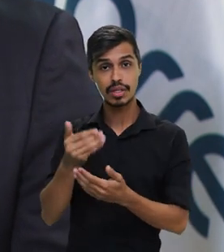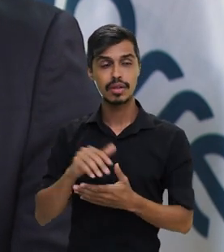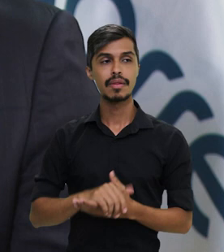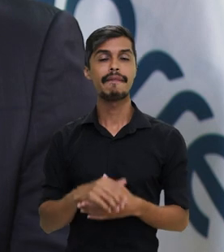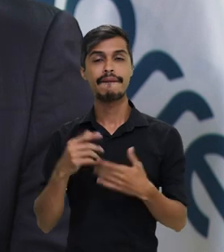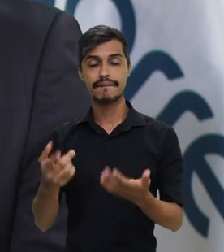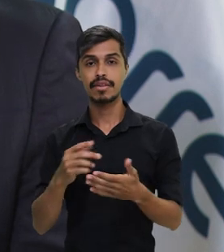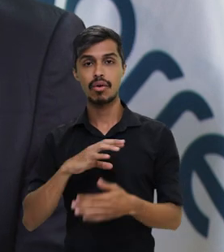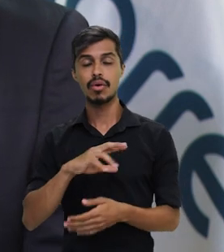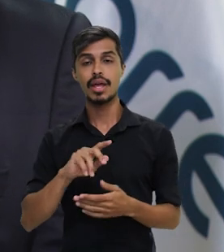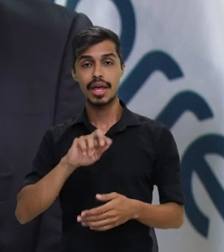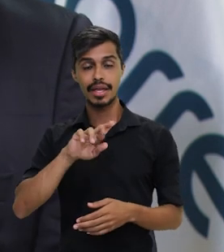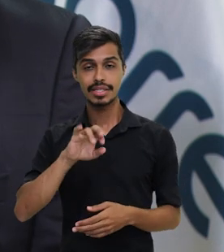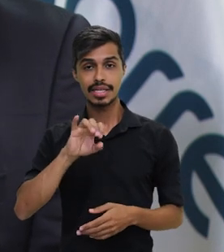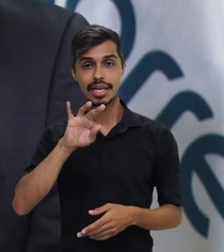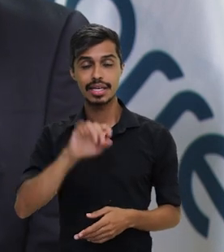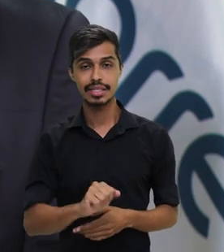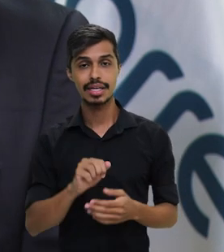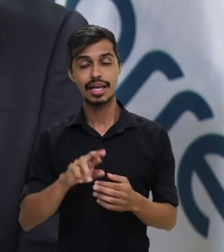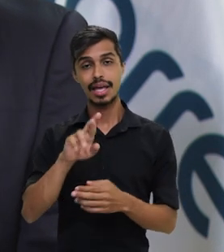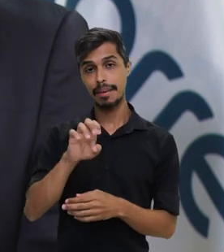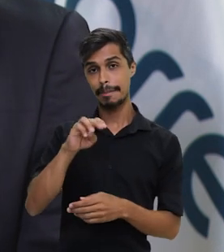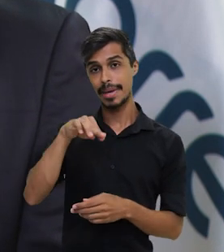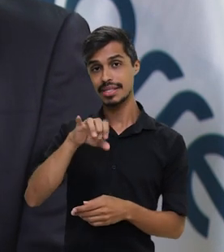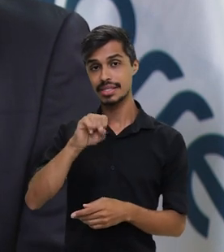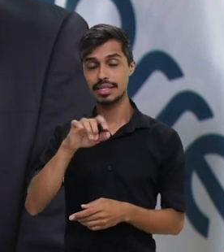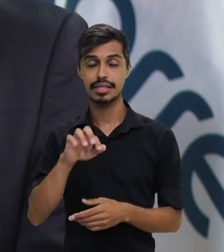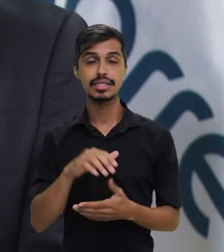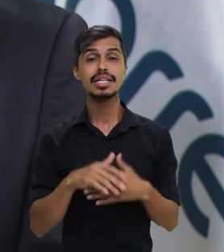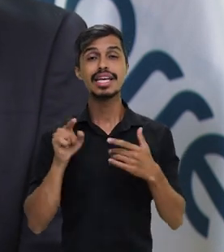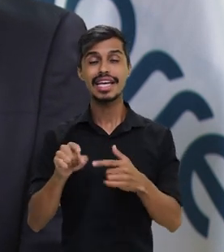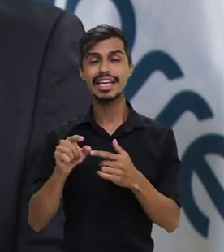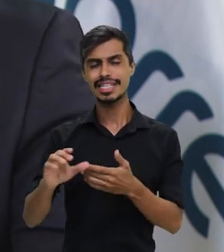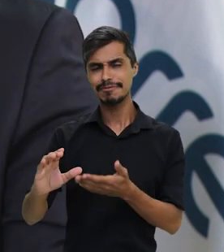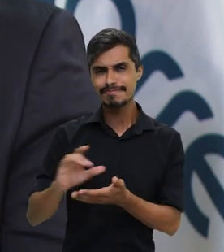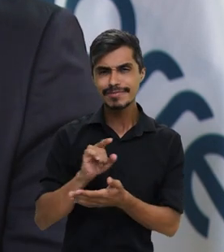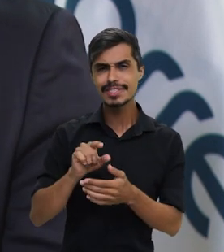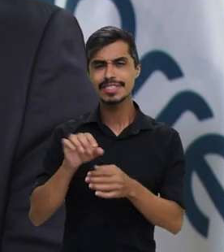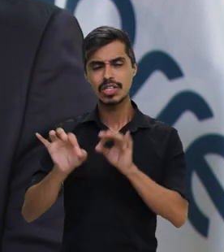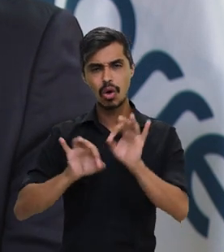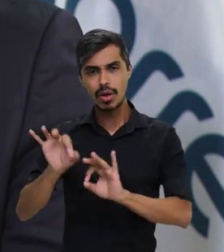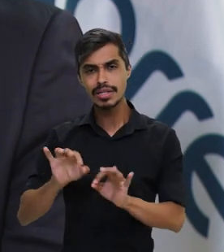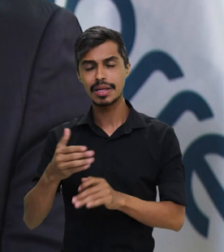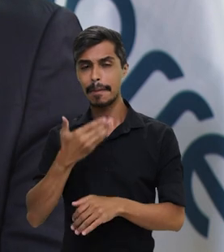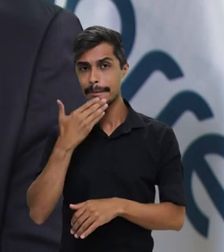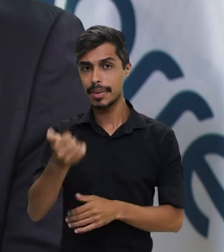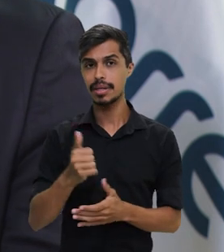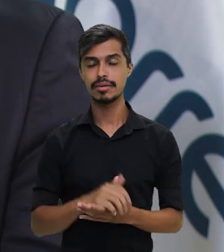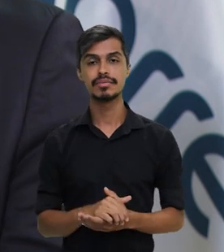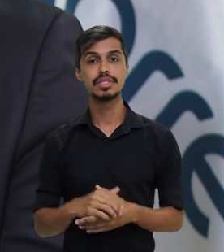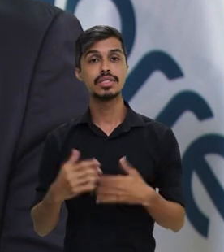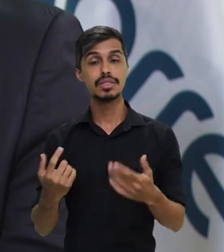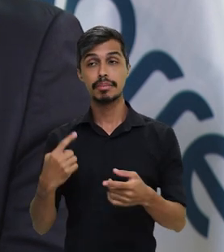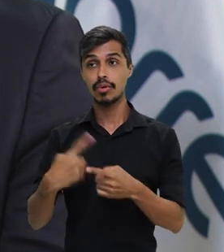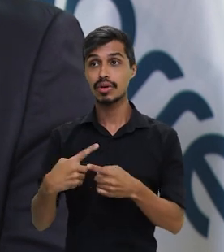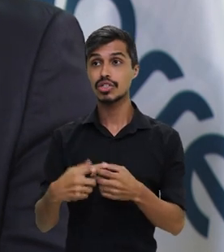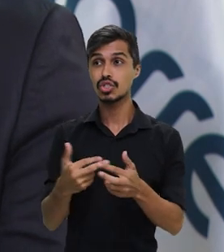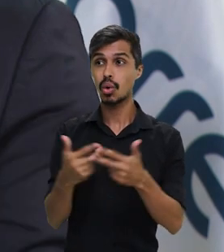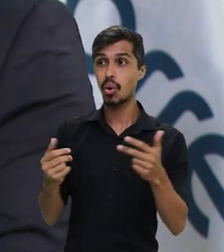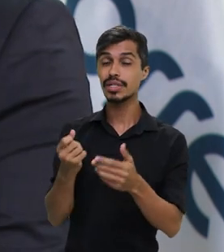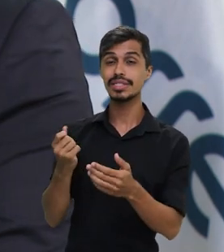implementado pela receita, que é o Remessa Conforme. Então, esse programa, ele vai trazer uma grande agilidade também nessas compras